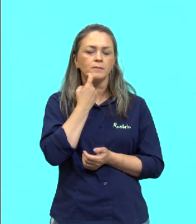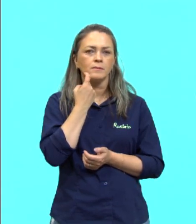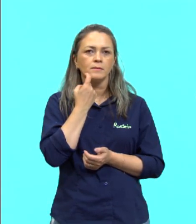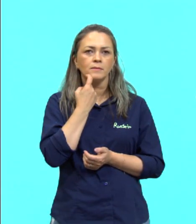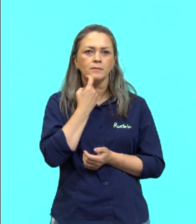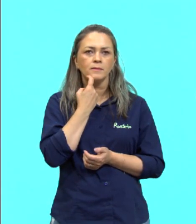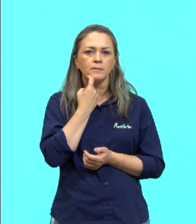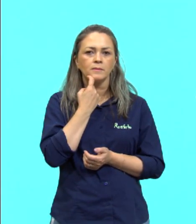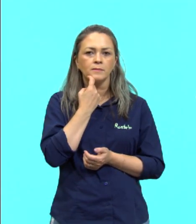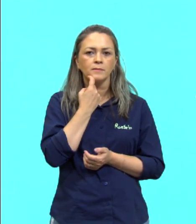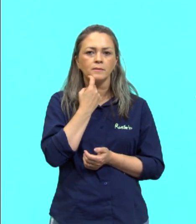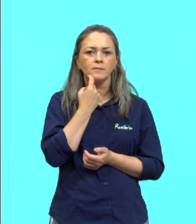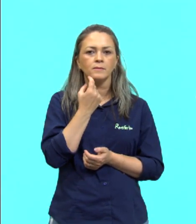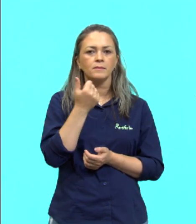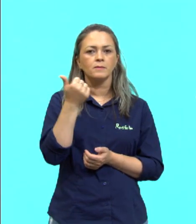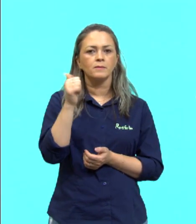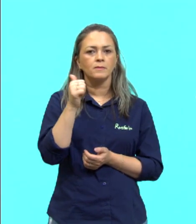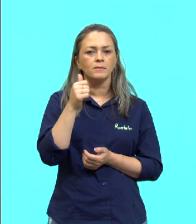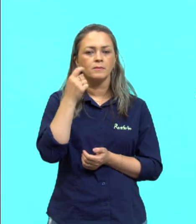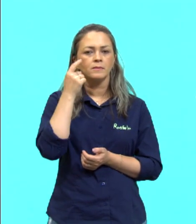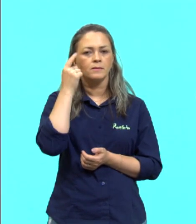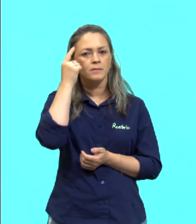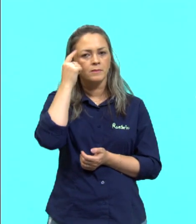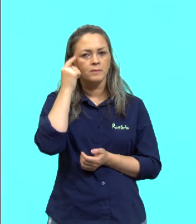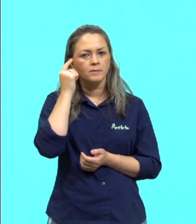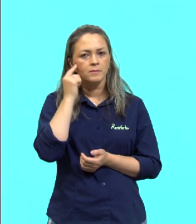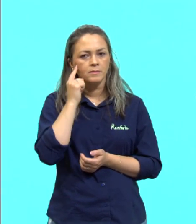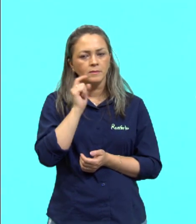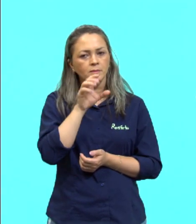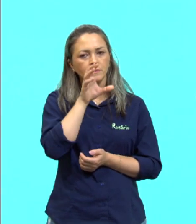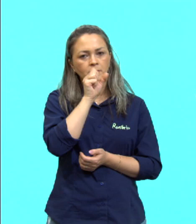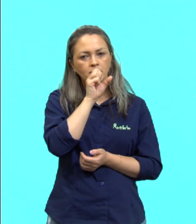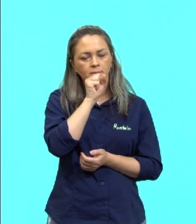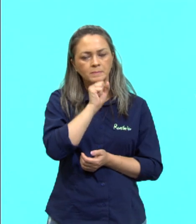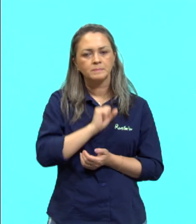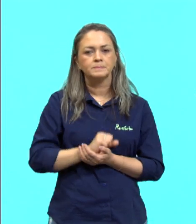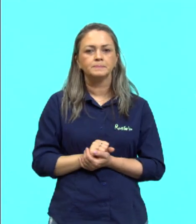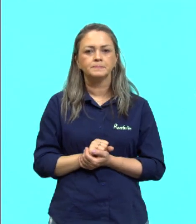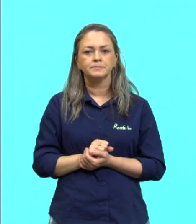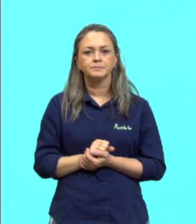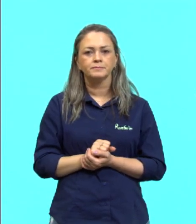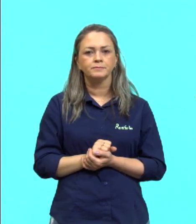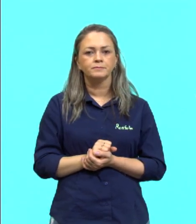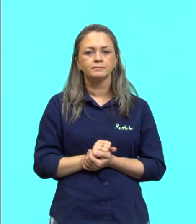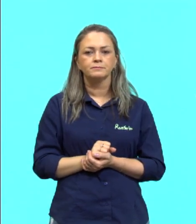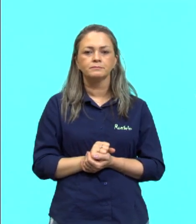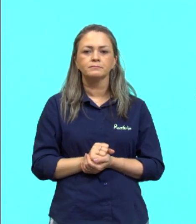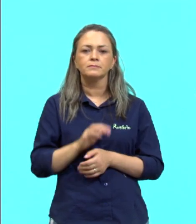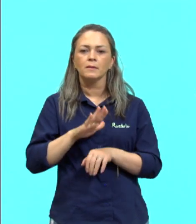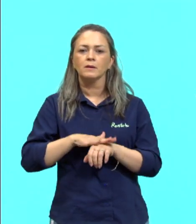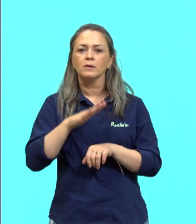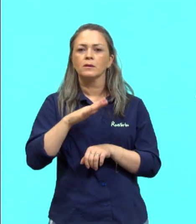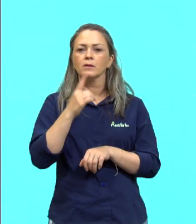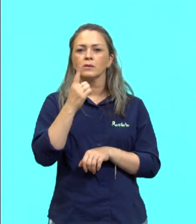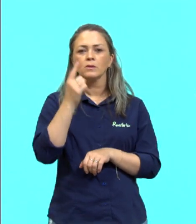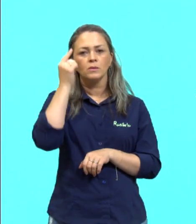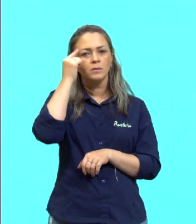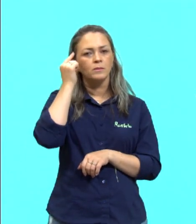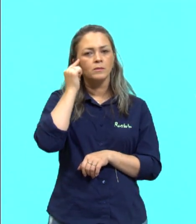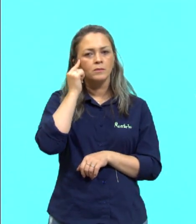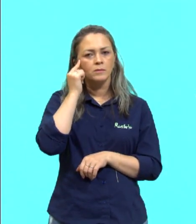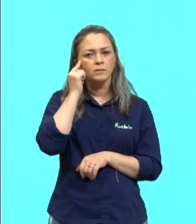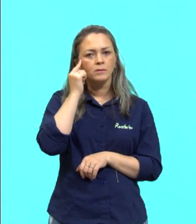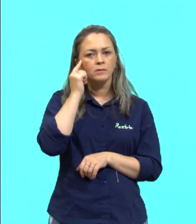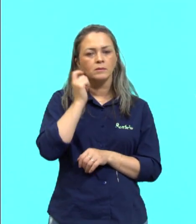e eu tenho 11 minutos no sábado, o que me dá uma diferença de 1 minuto em